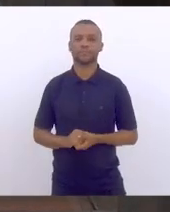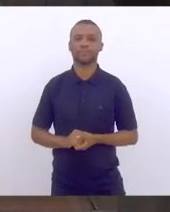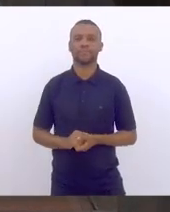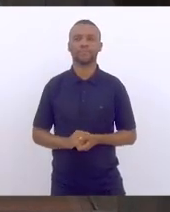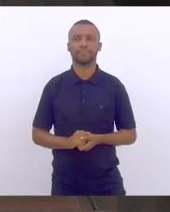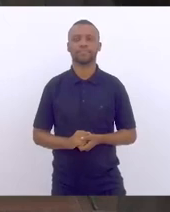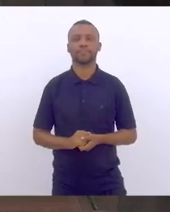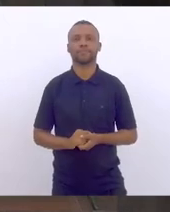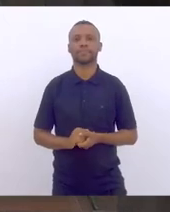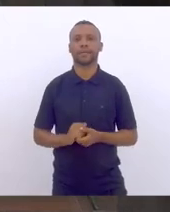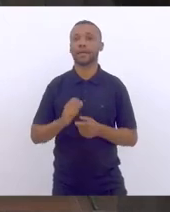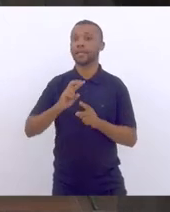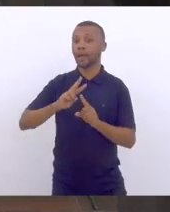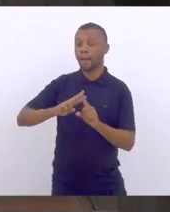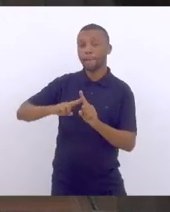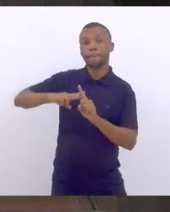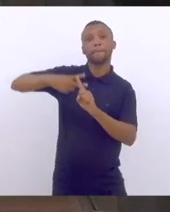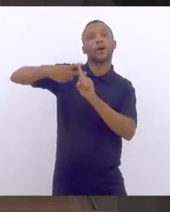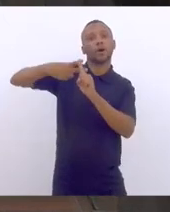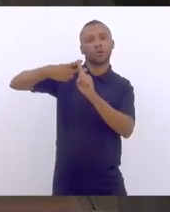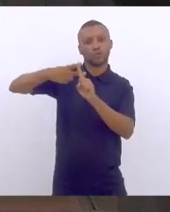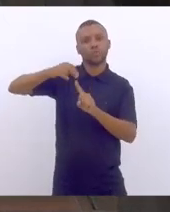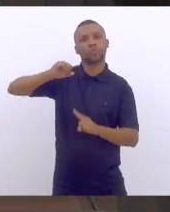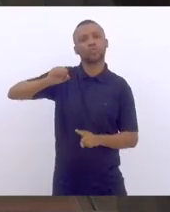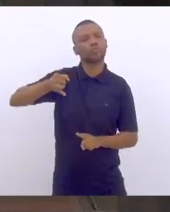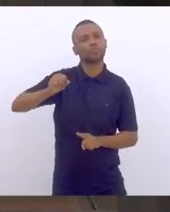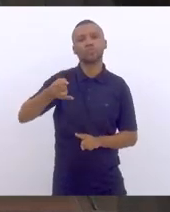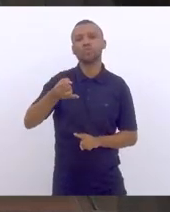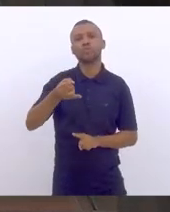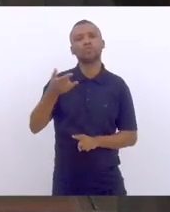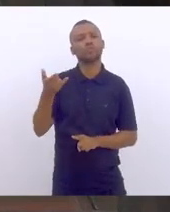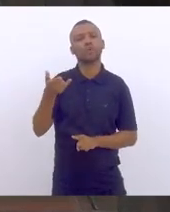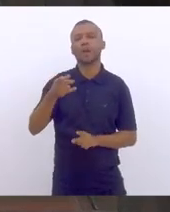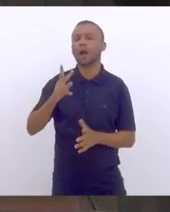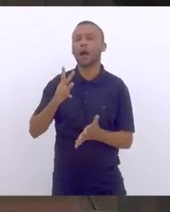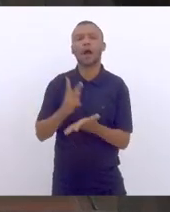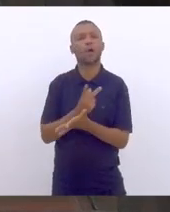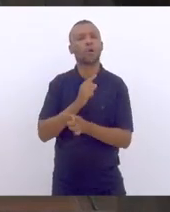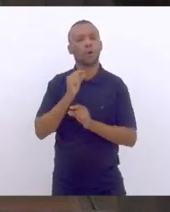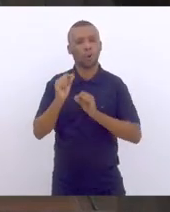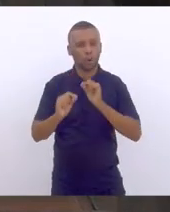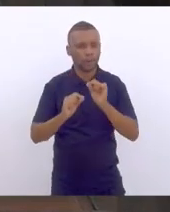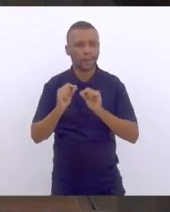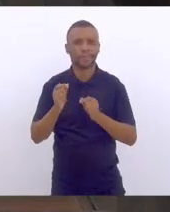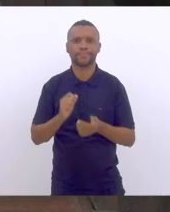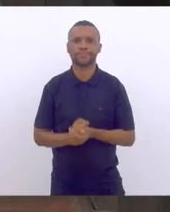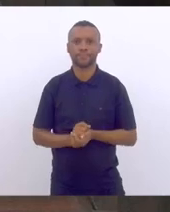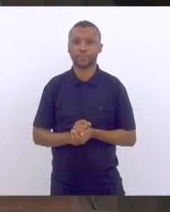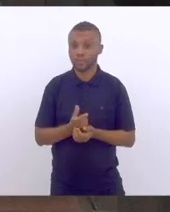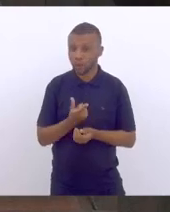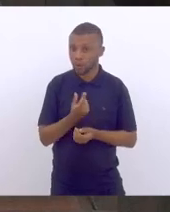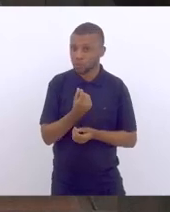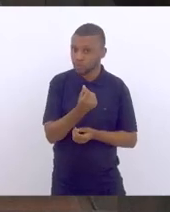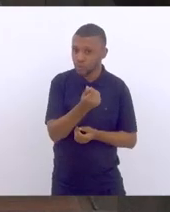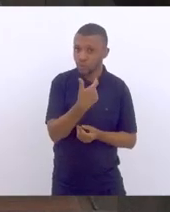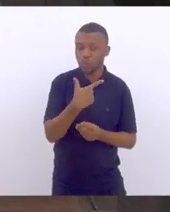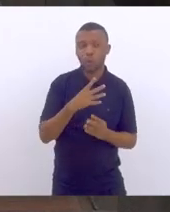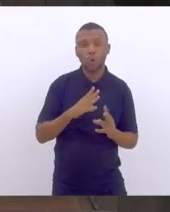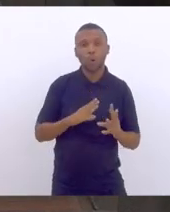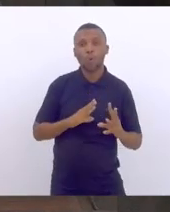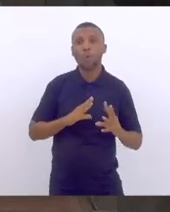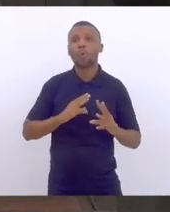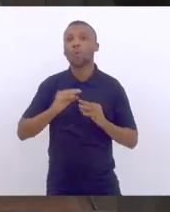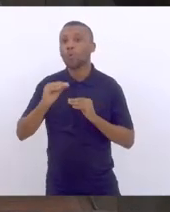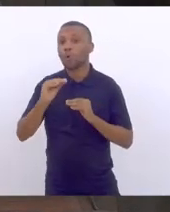este aumento de juros propicia uma fuga de dinheiro de outros